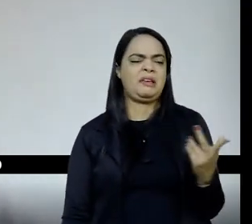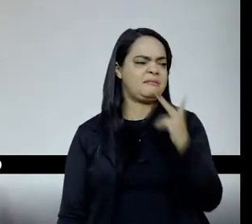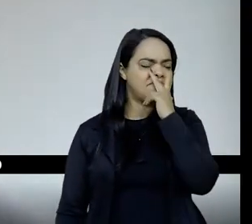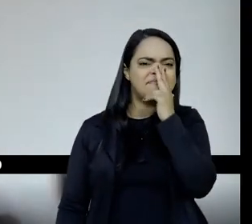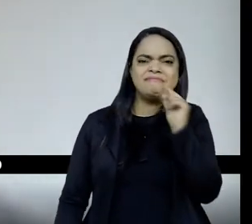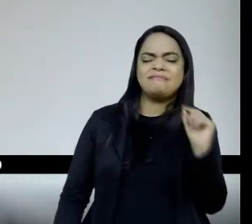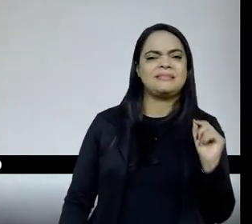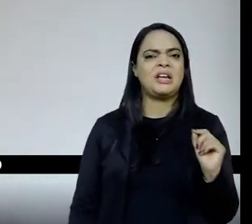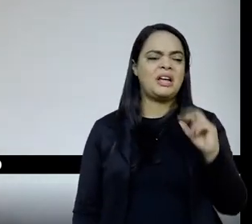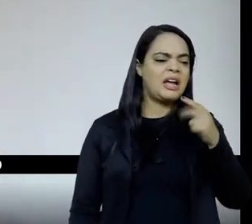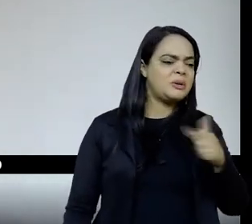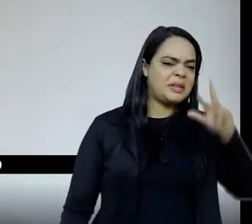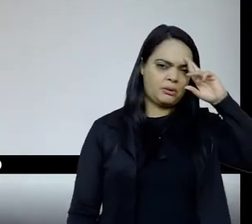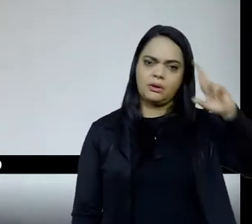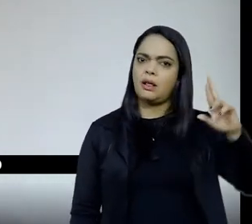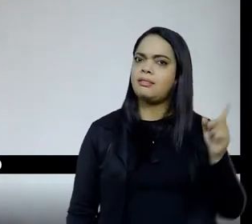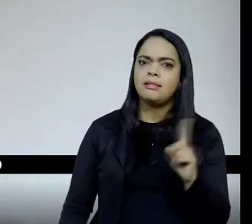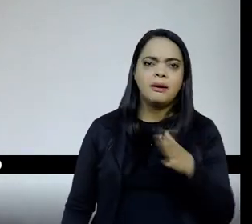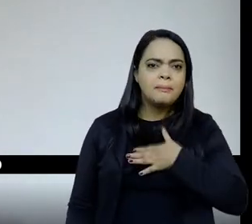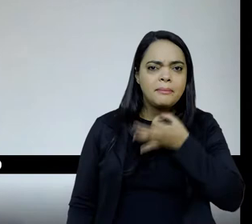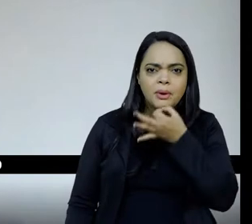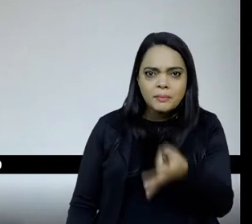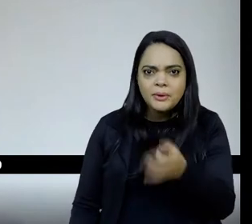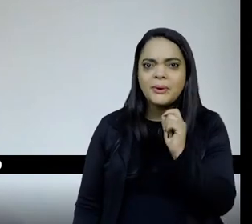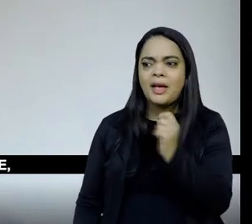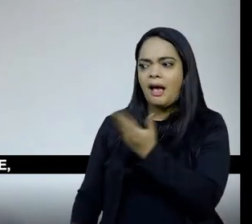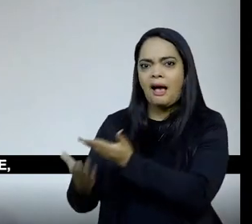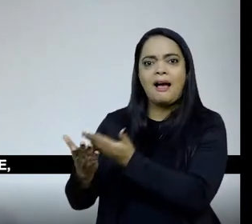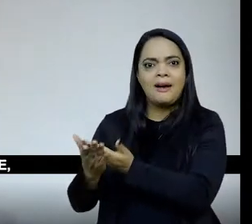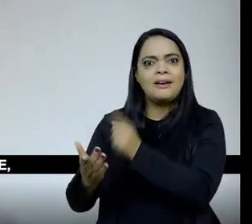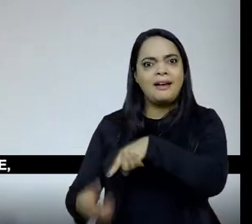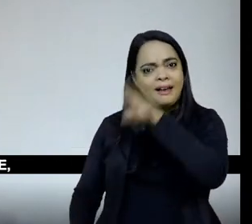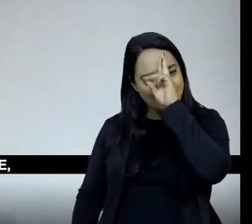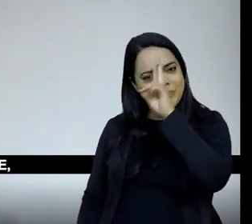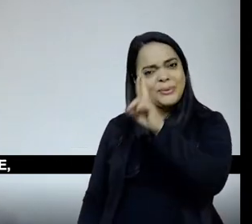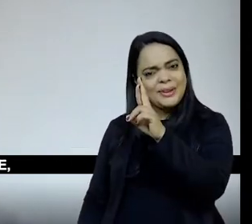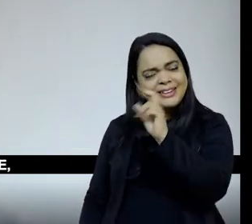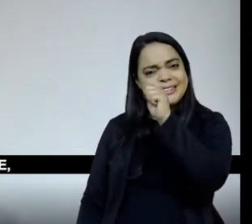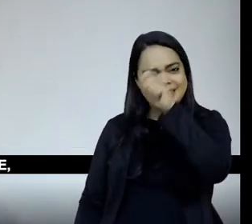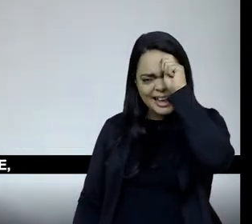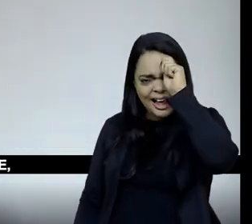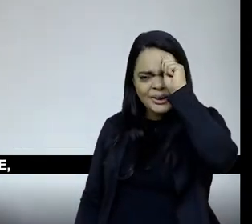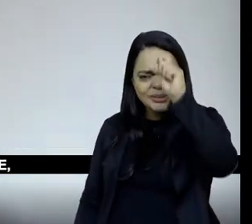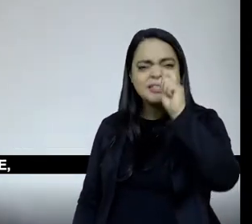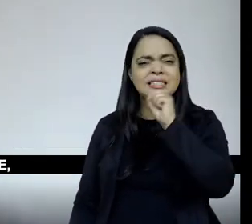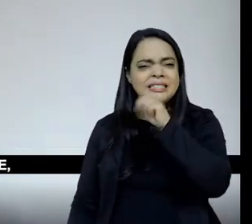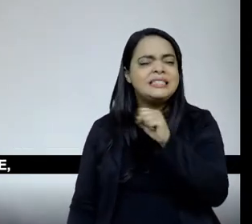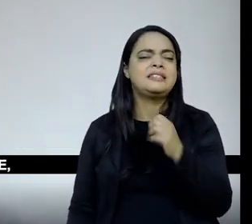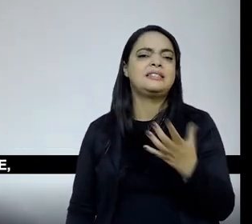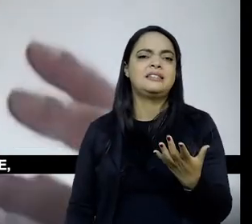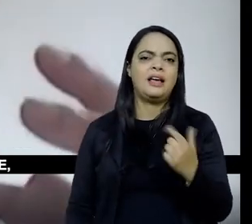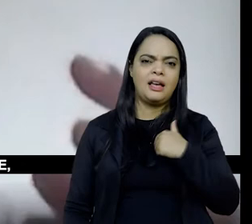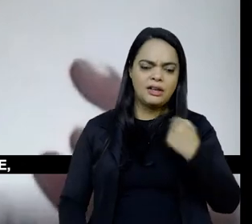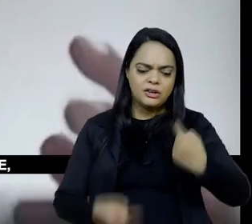né? Eu, pelo contrário, eu acho que uma aula é continuamente autoria, e, portanto, falar de aula, falar de aula, não é problema,